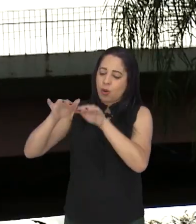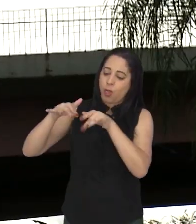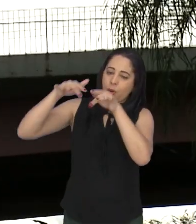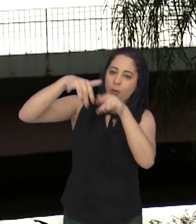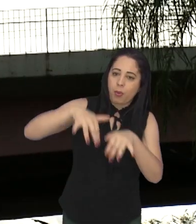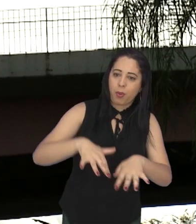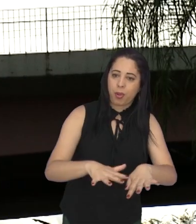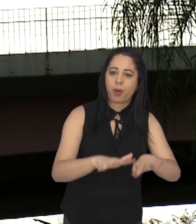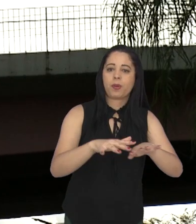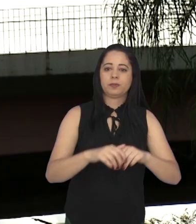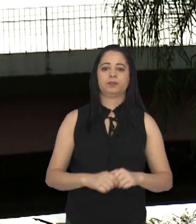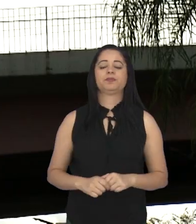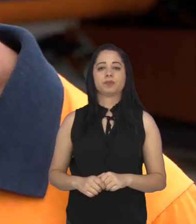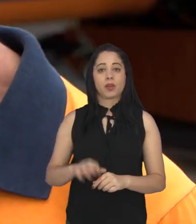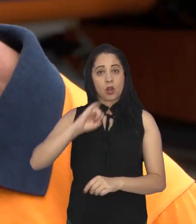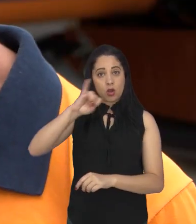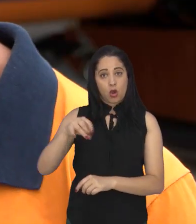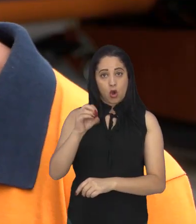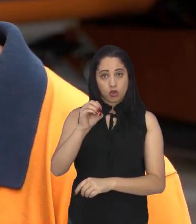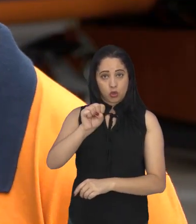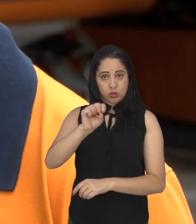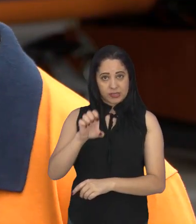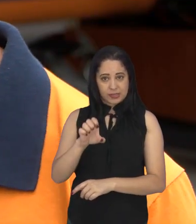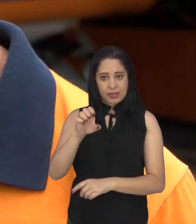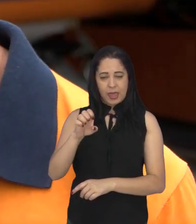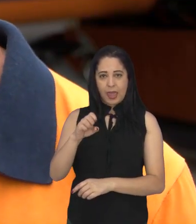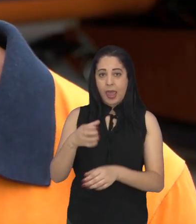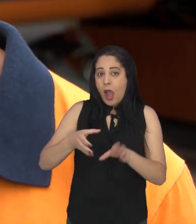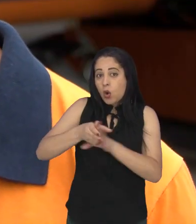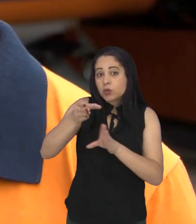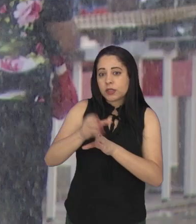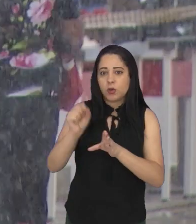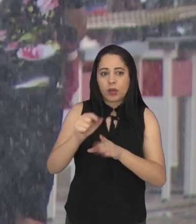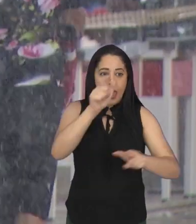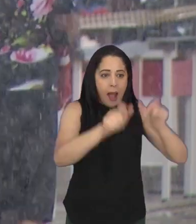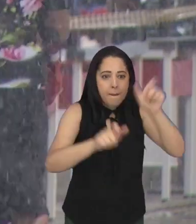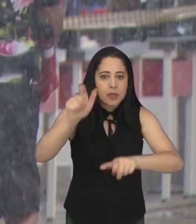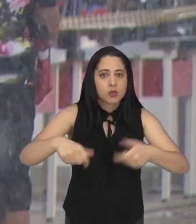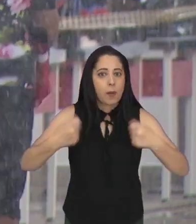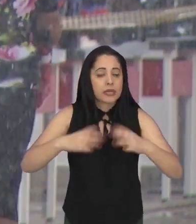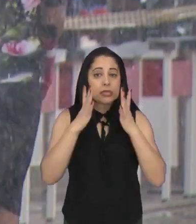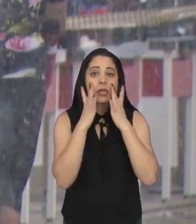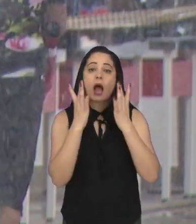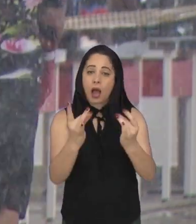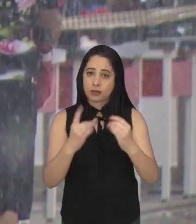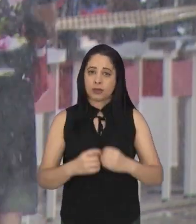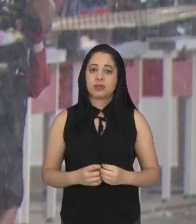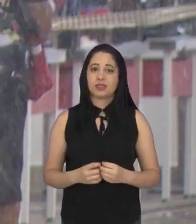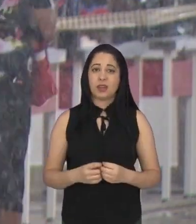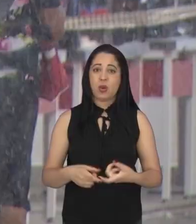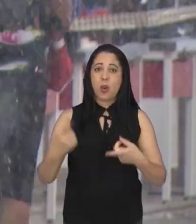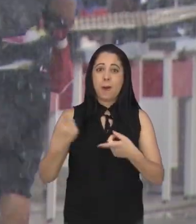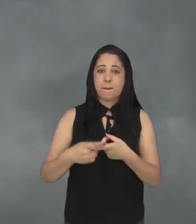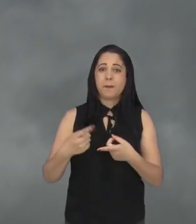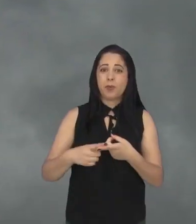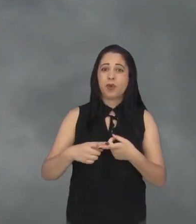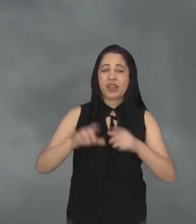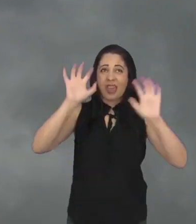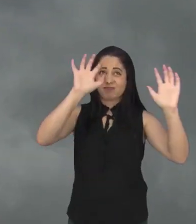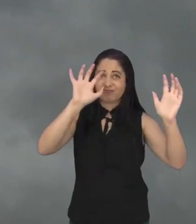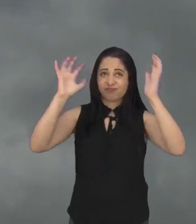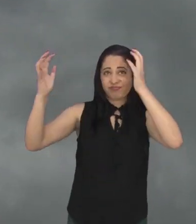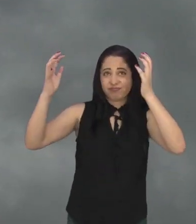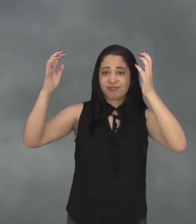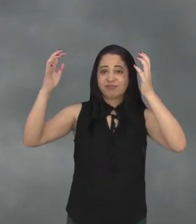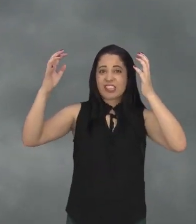outros locais abertos. O próprio José Benedito aconselha que a população fique atenta, principalmente nessa época do ano, as